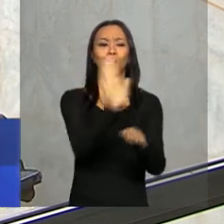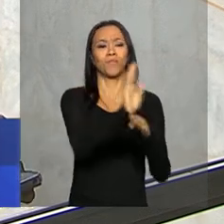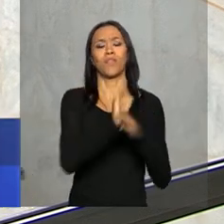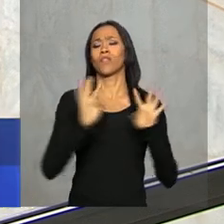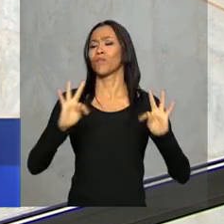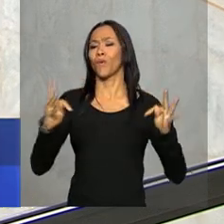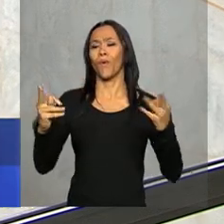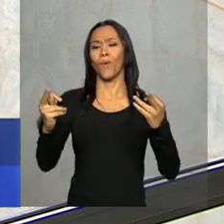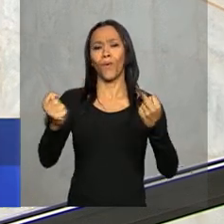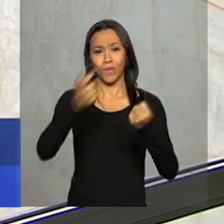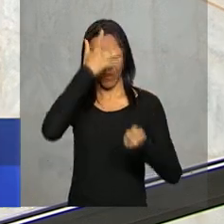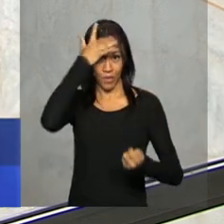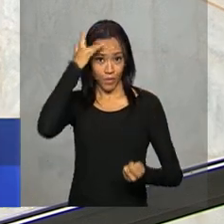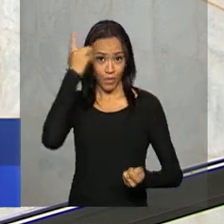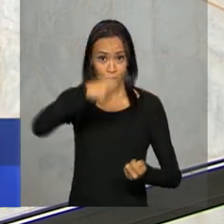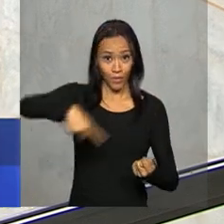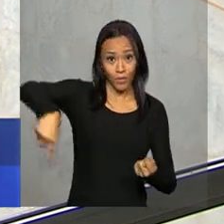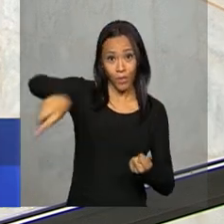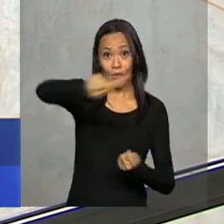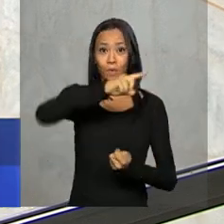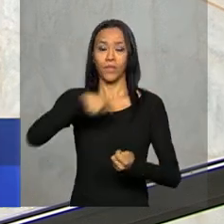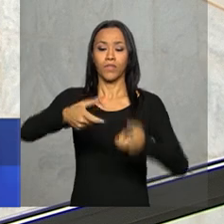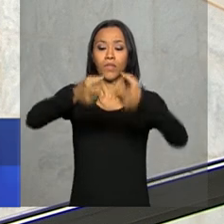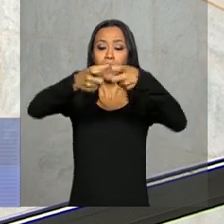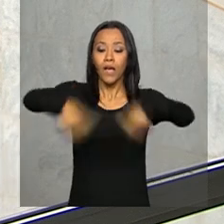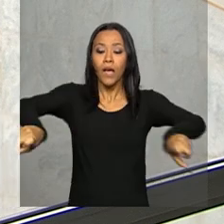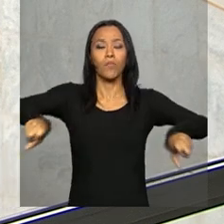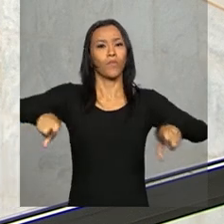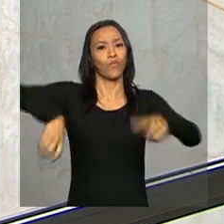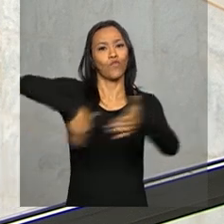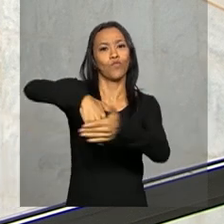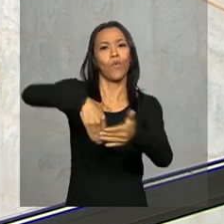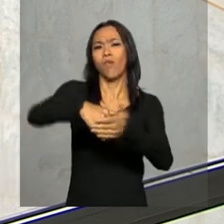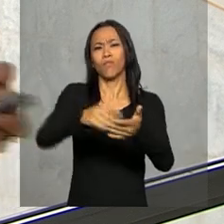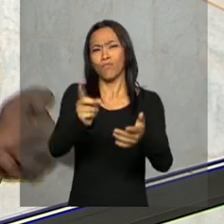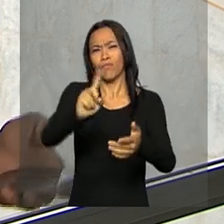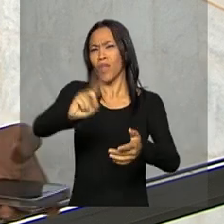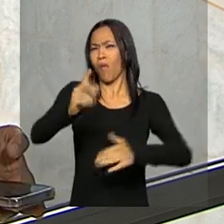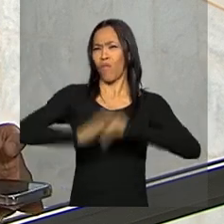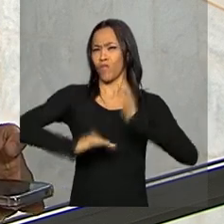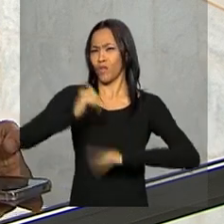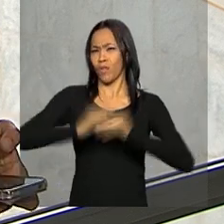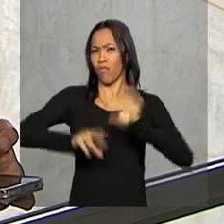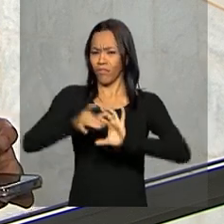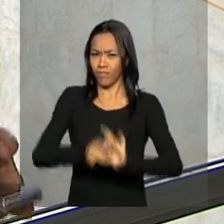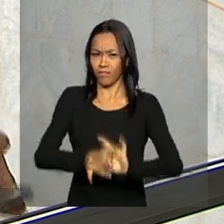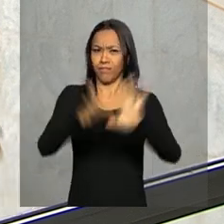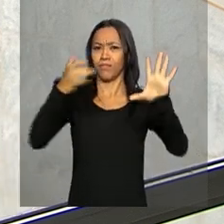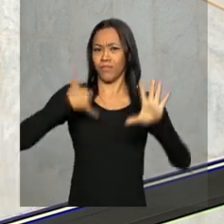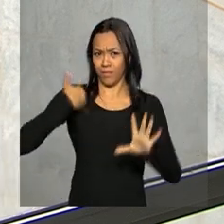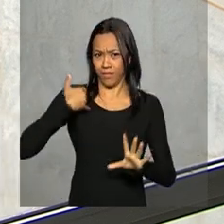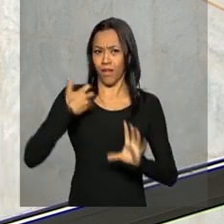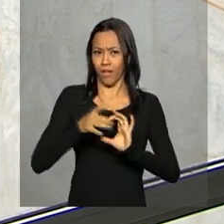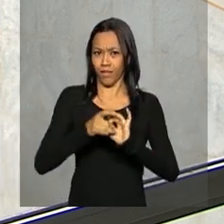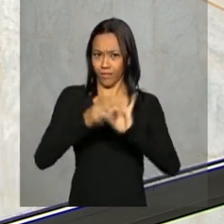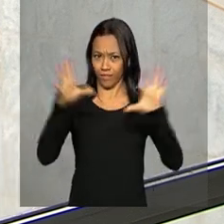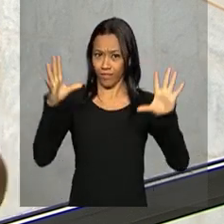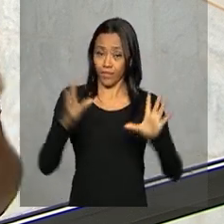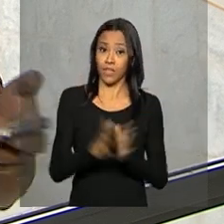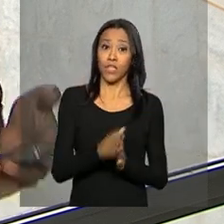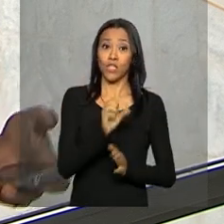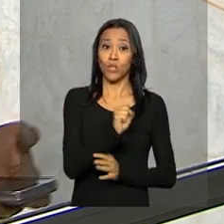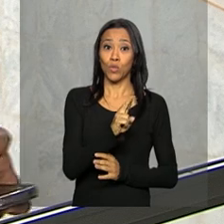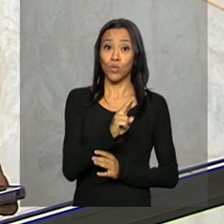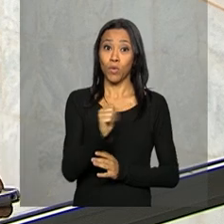aqueles jogadores de futebol de campo não profissional de todas as idades, viu, Jaime? Desde o sub-11